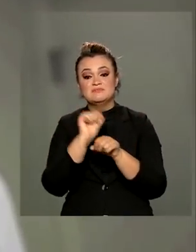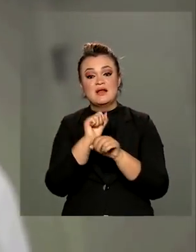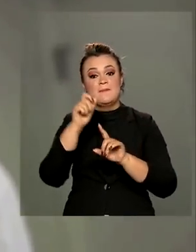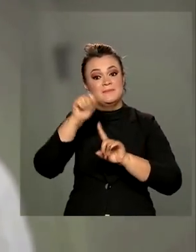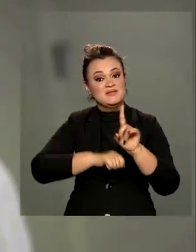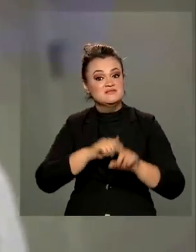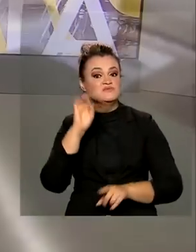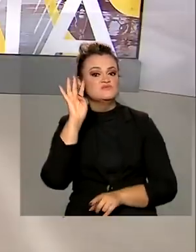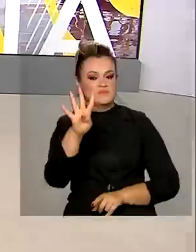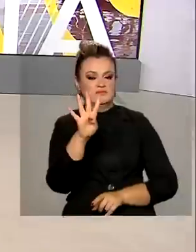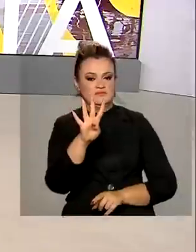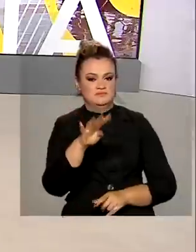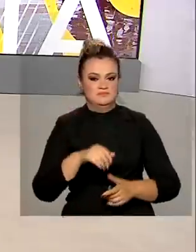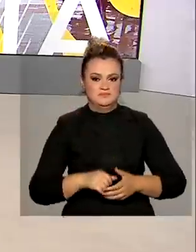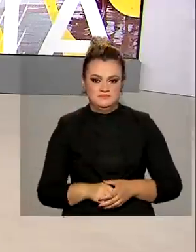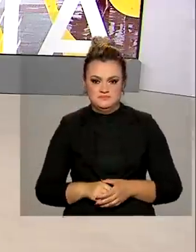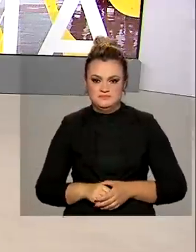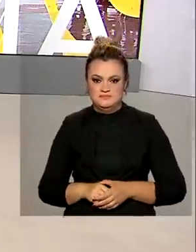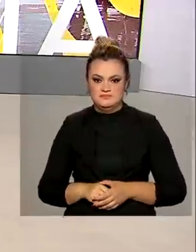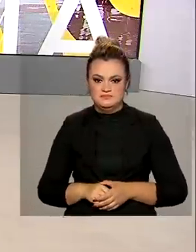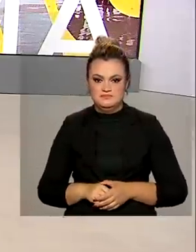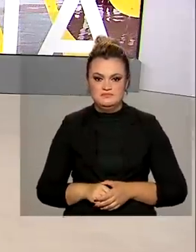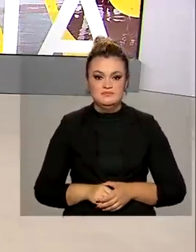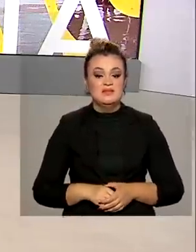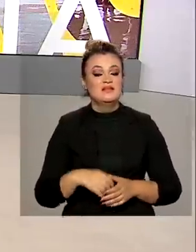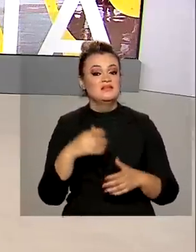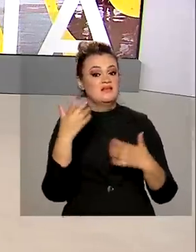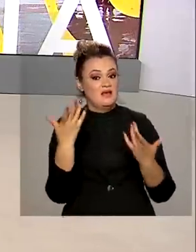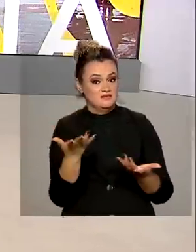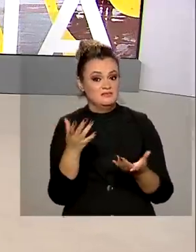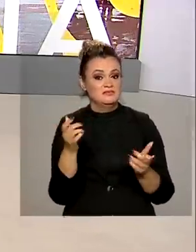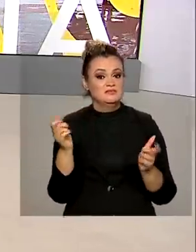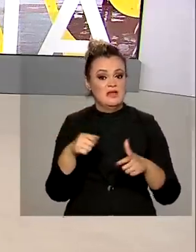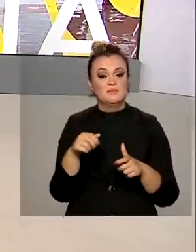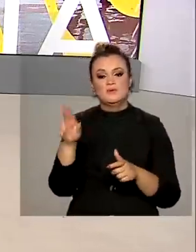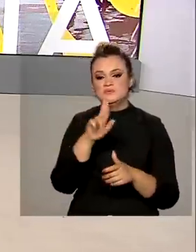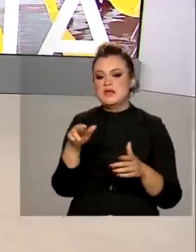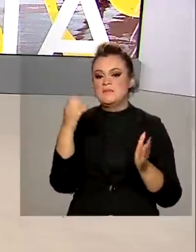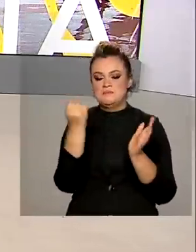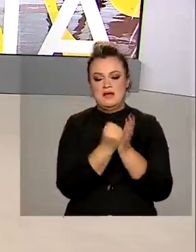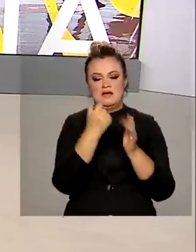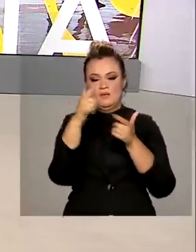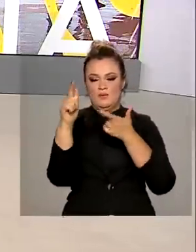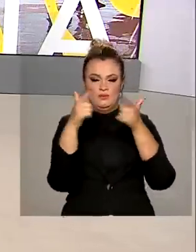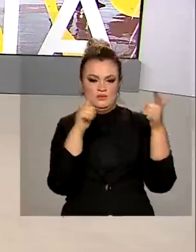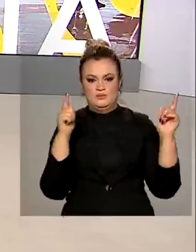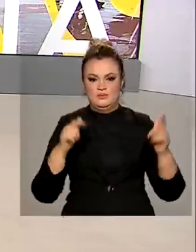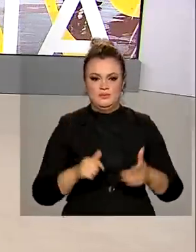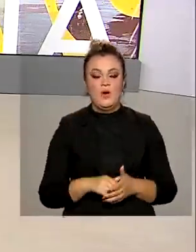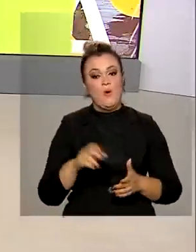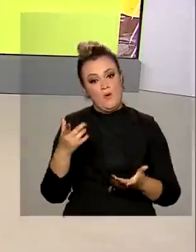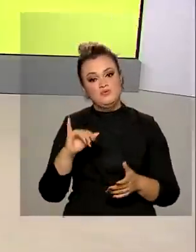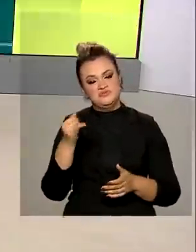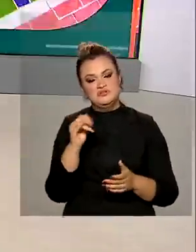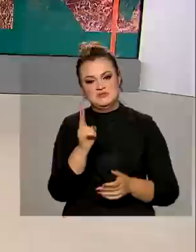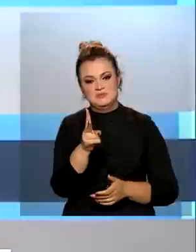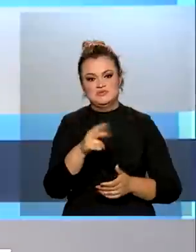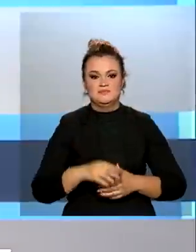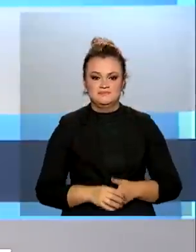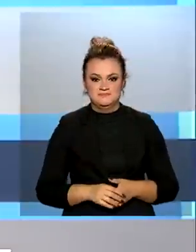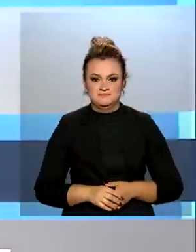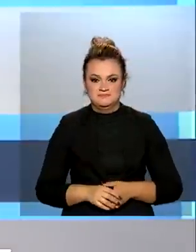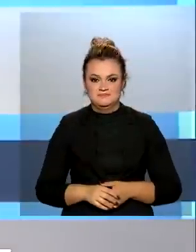da primeira dose de reforço. Nesse caso, podem ser usadas outras vacinas ou a própria Janssen.